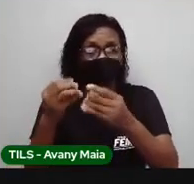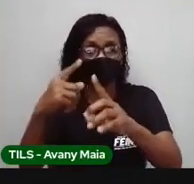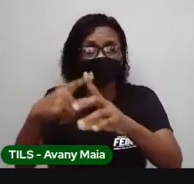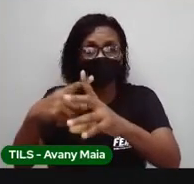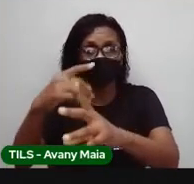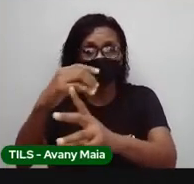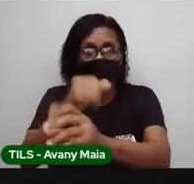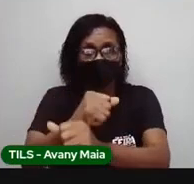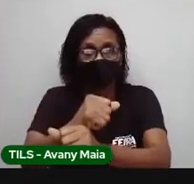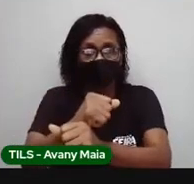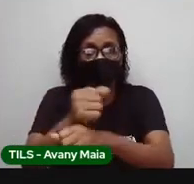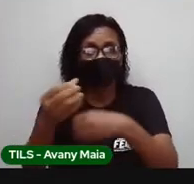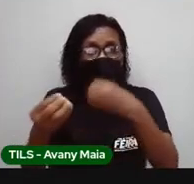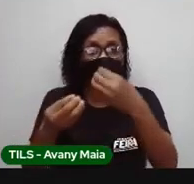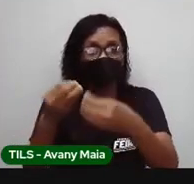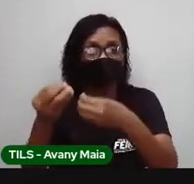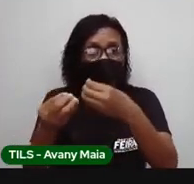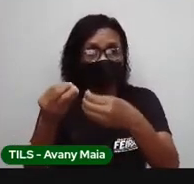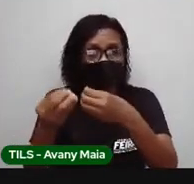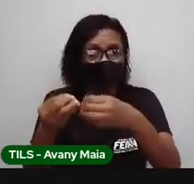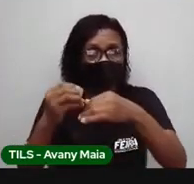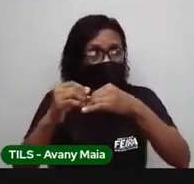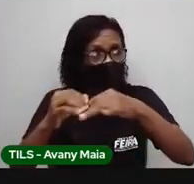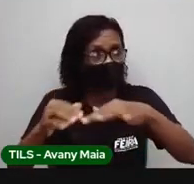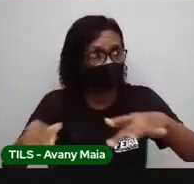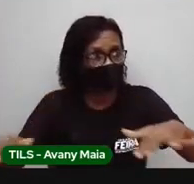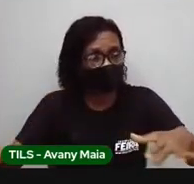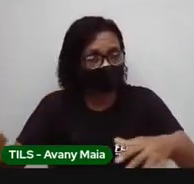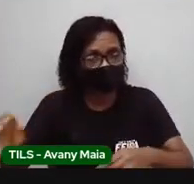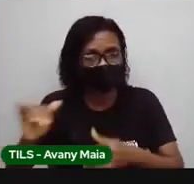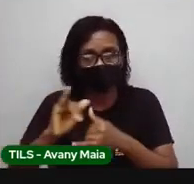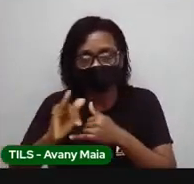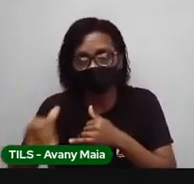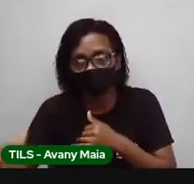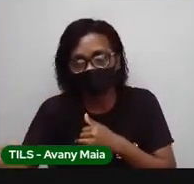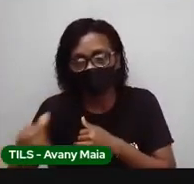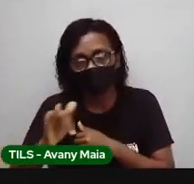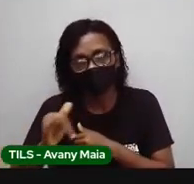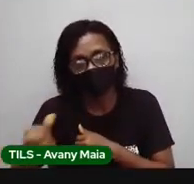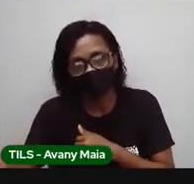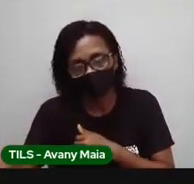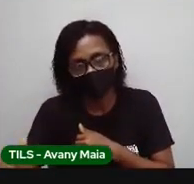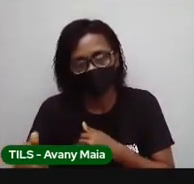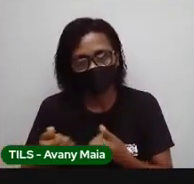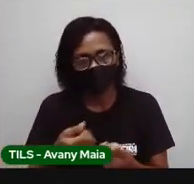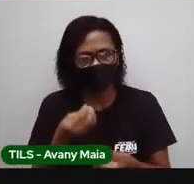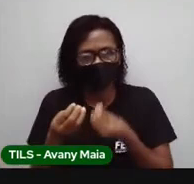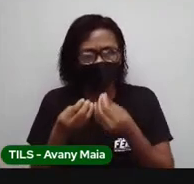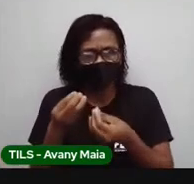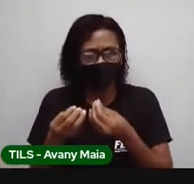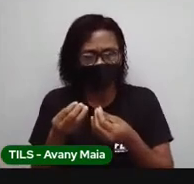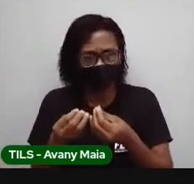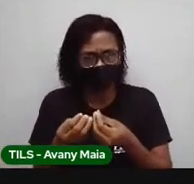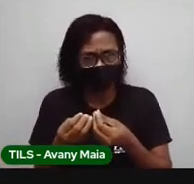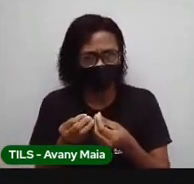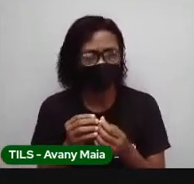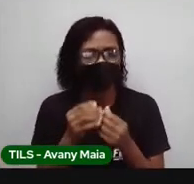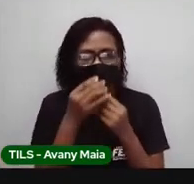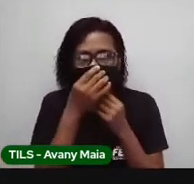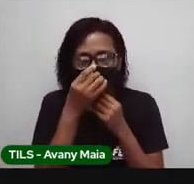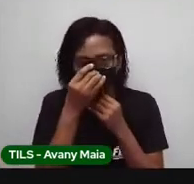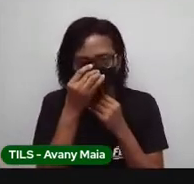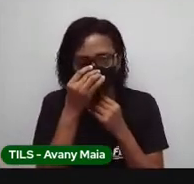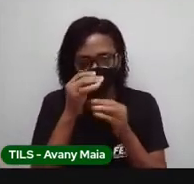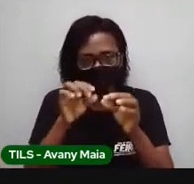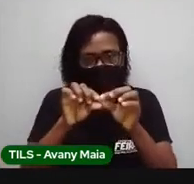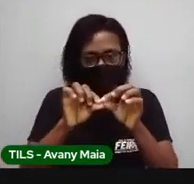consumo de energia. Professor, deixe mais claro. Por exemplo, comprimento. Qual